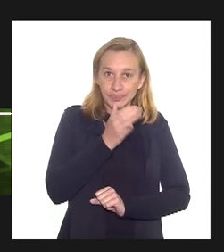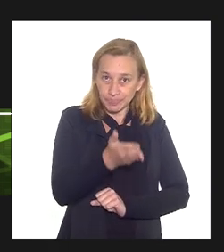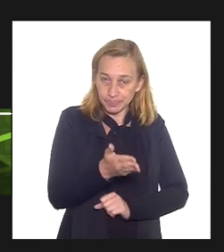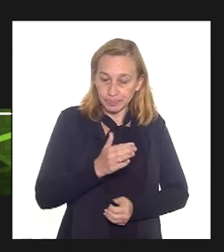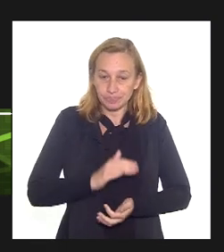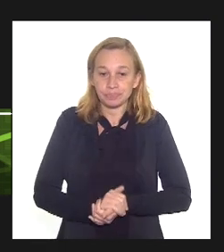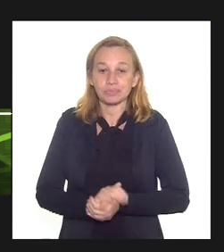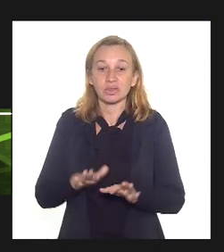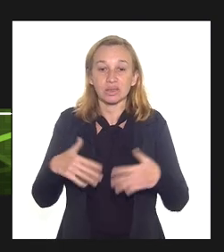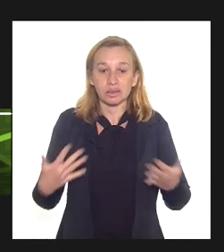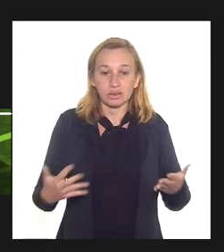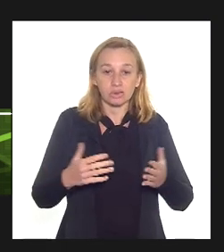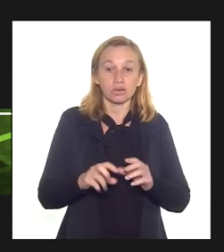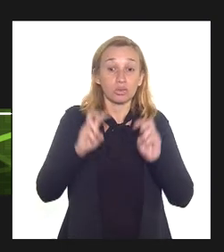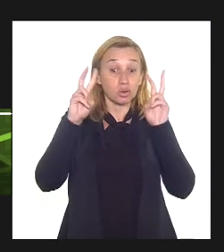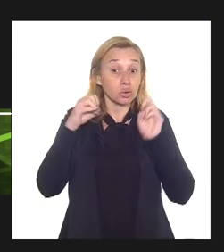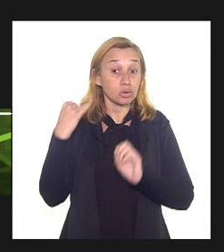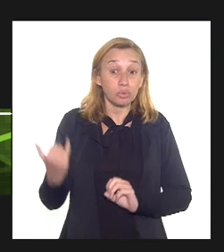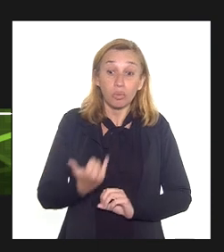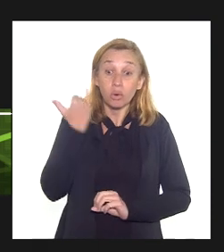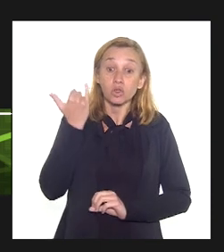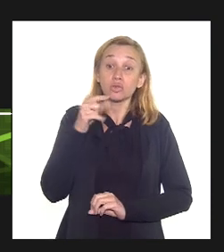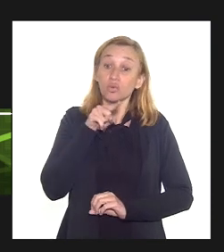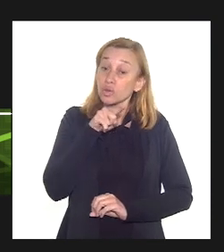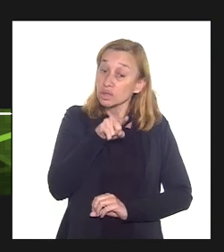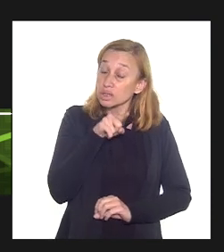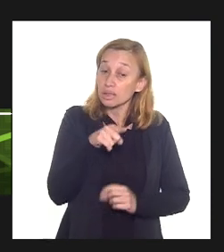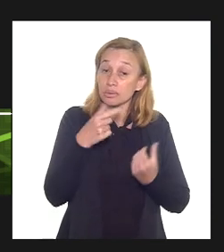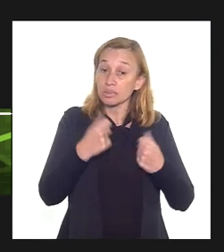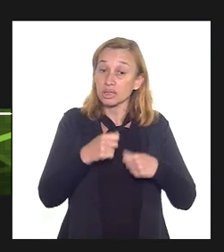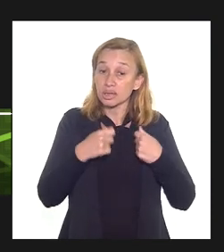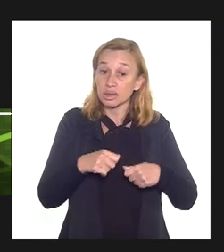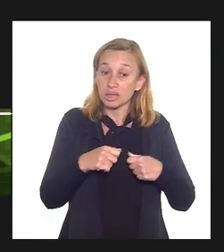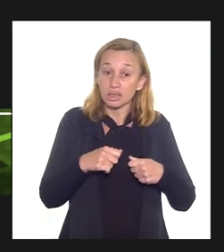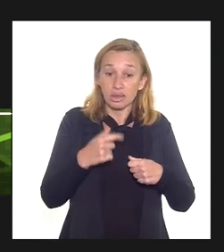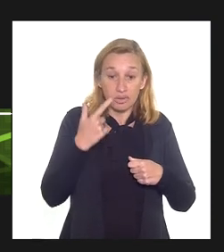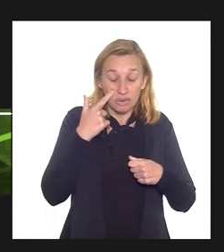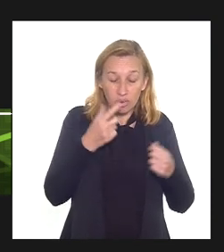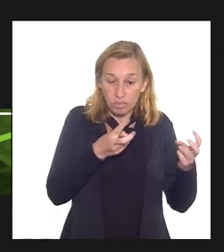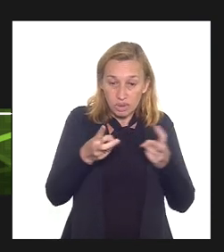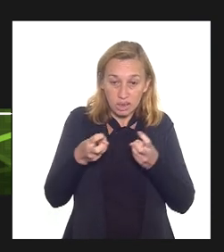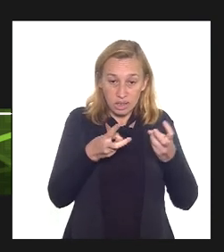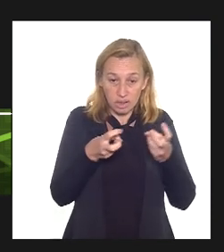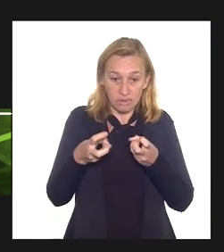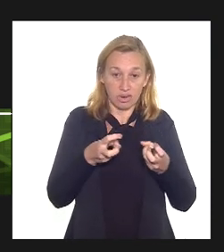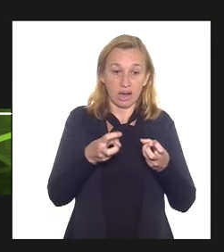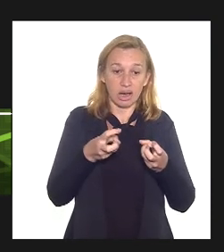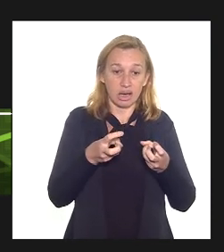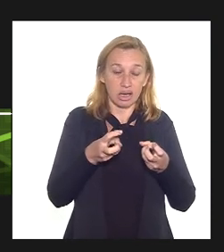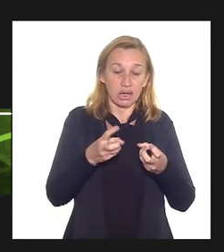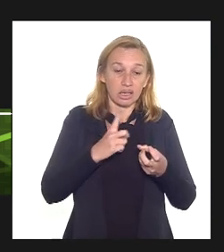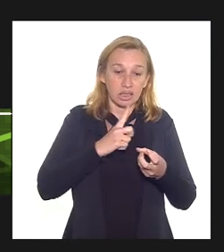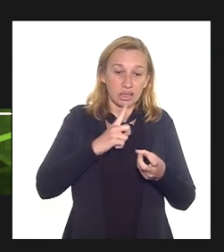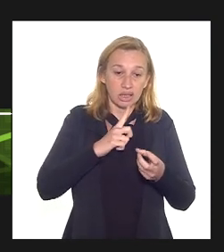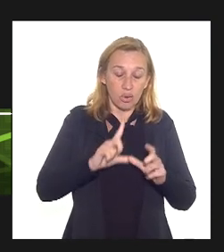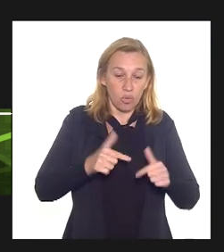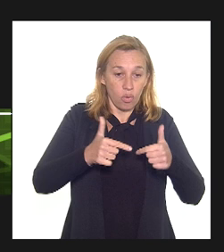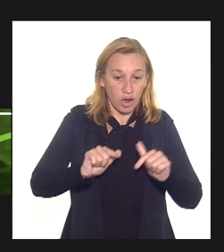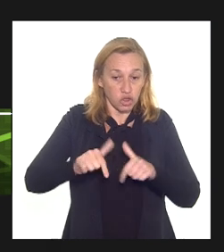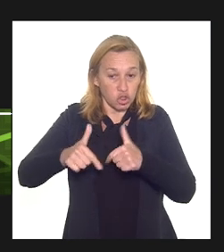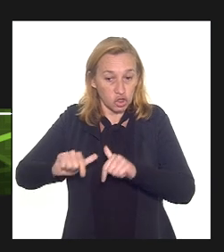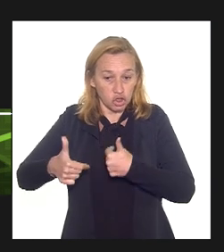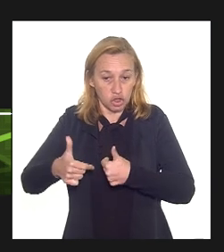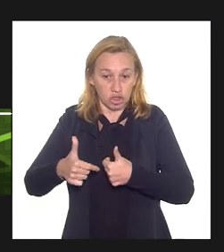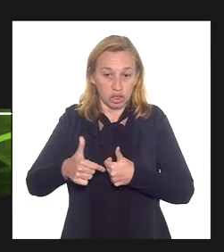uma questão importante é que você tem efeitos no tempo que remetem a